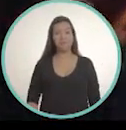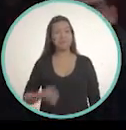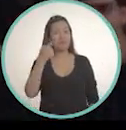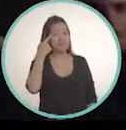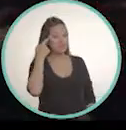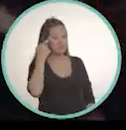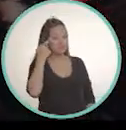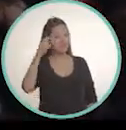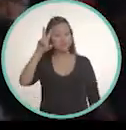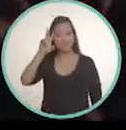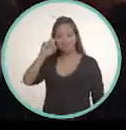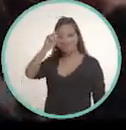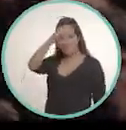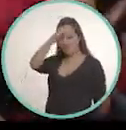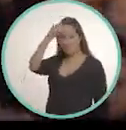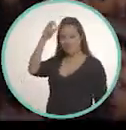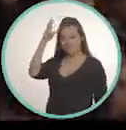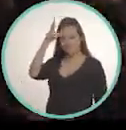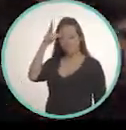Freixo 5...